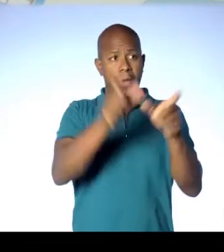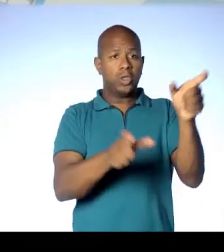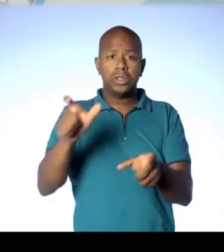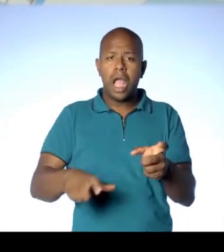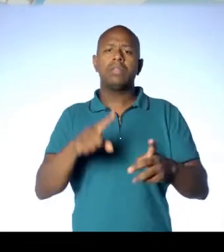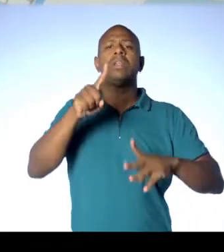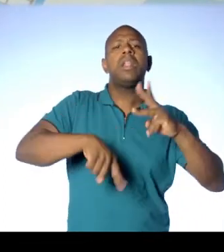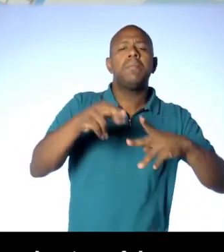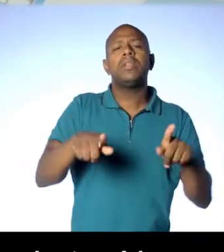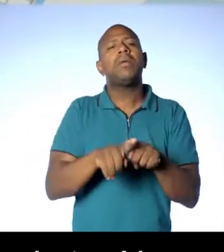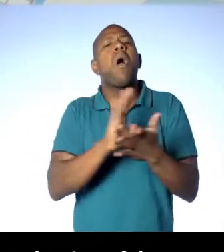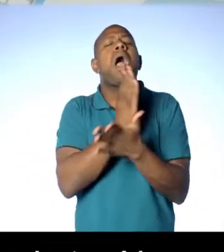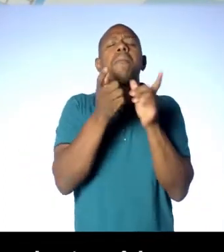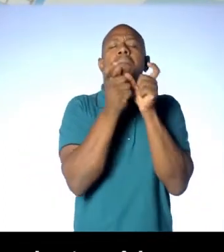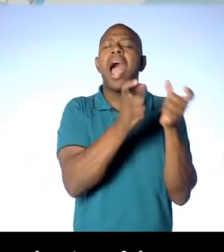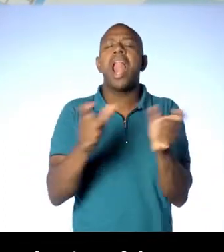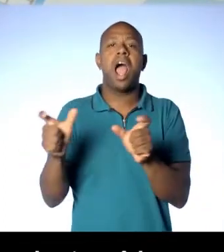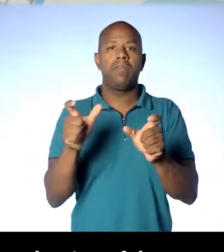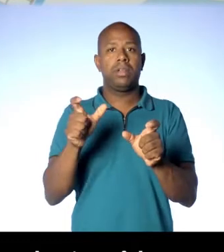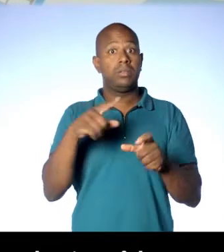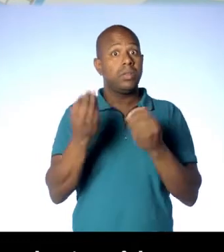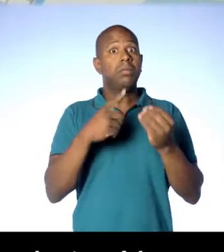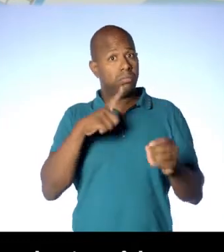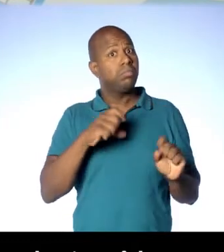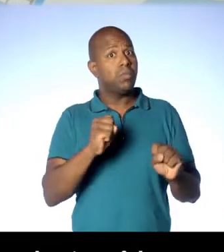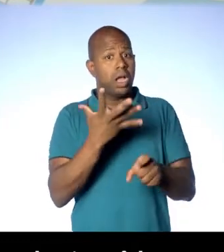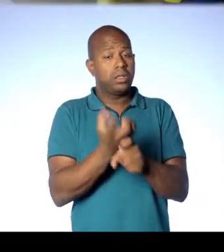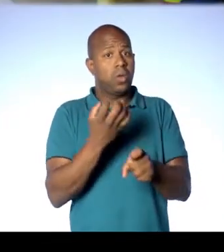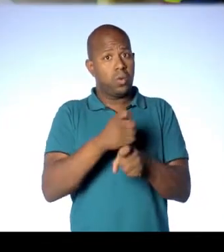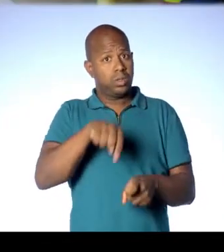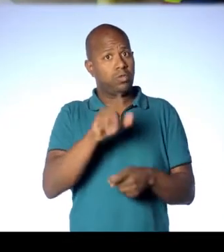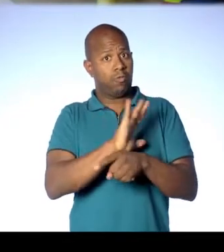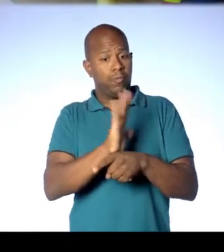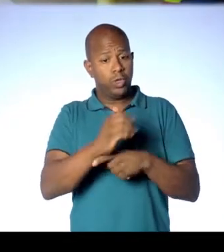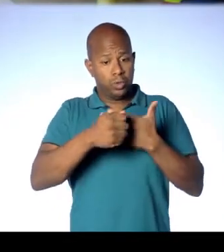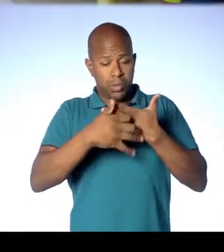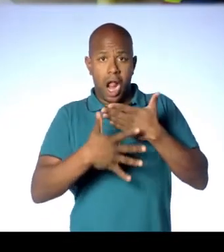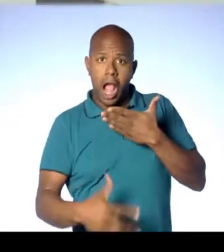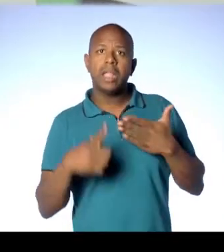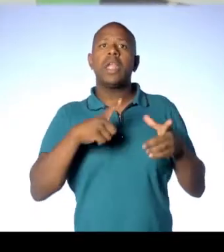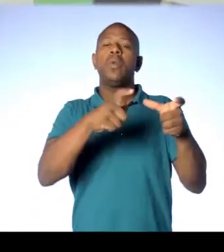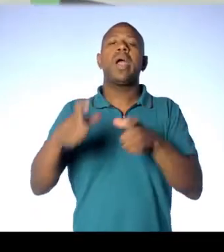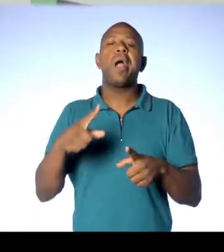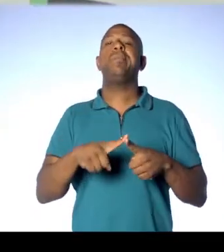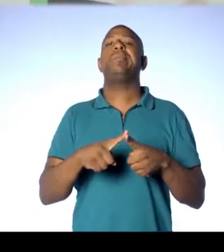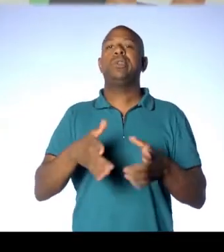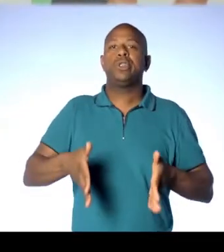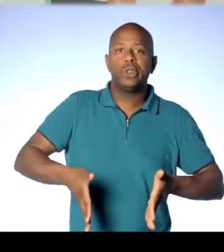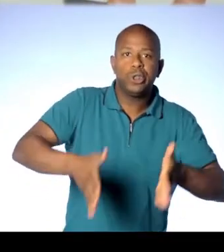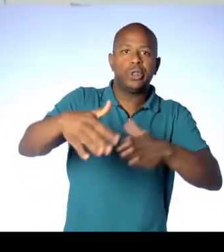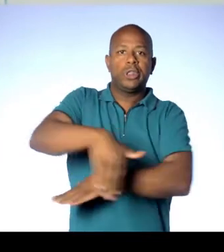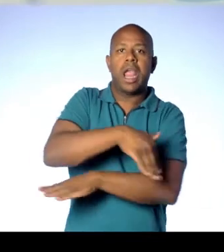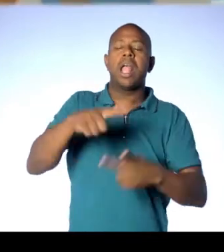elementos e onomatopeias. Os modos dessa história estão disponíveis para download na descrição desse vídeo. E lá você vai encontrar cenários como estradas,